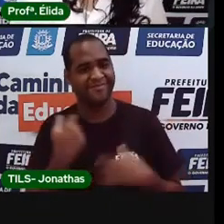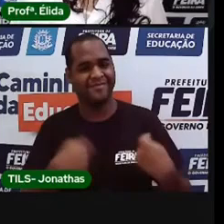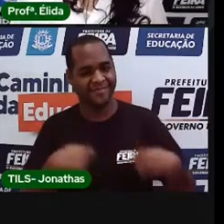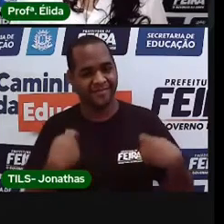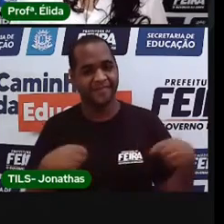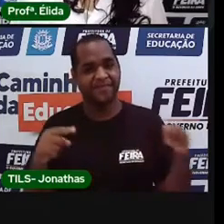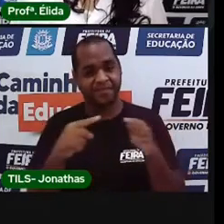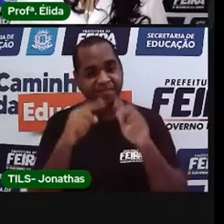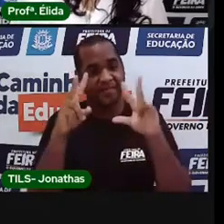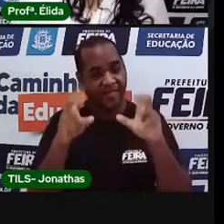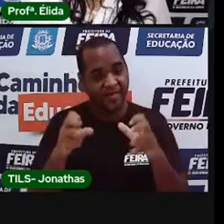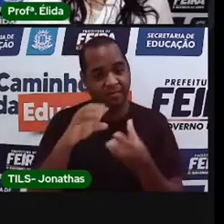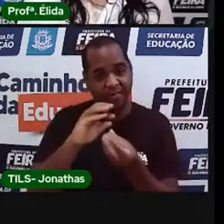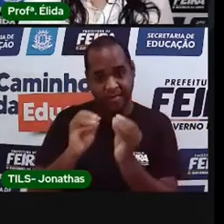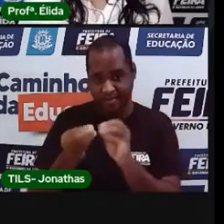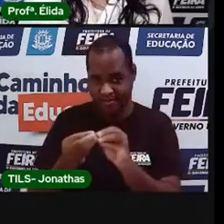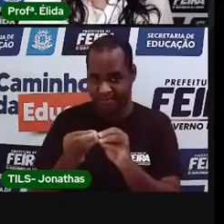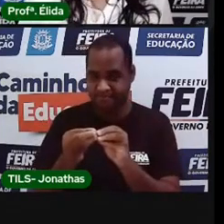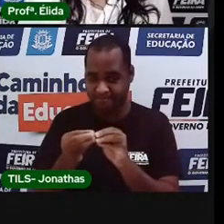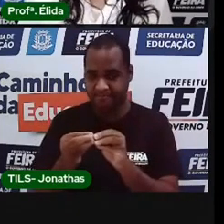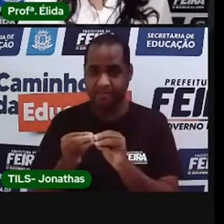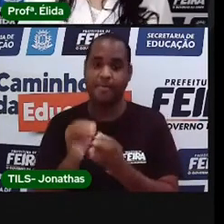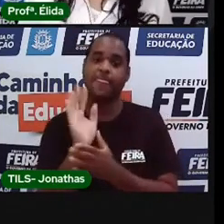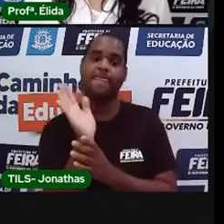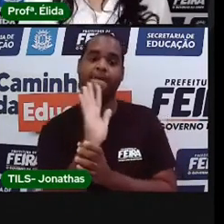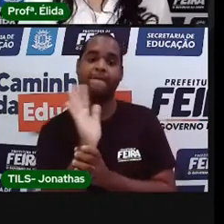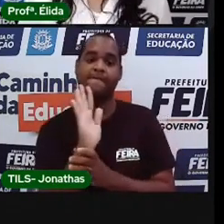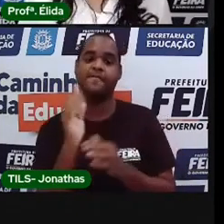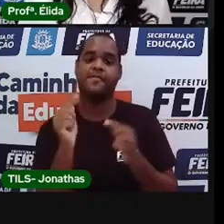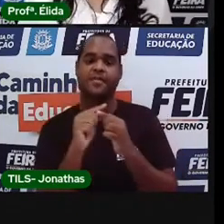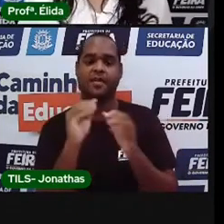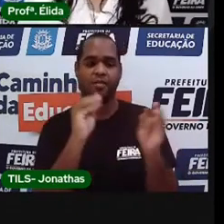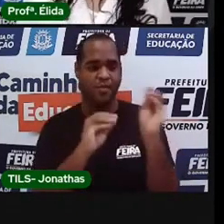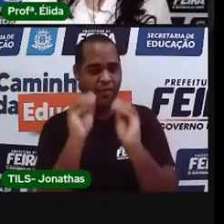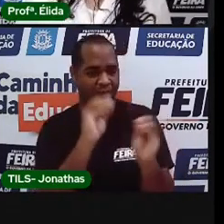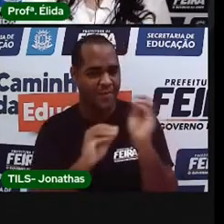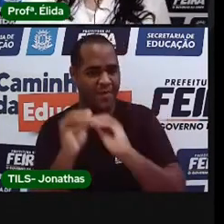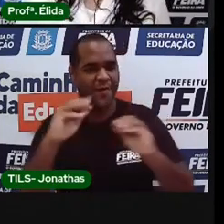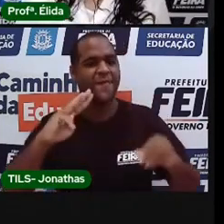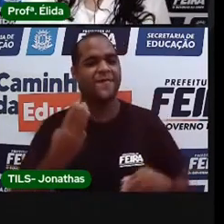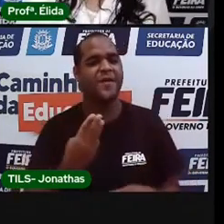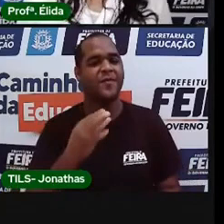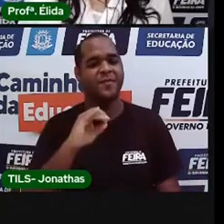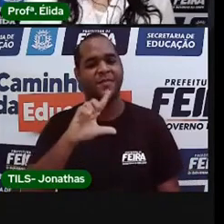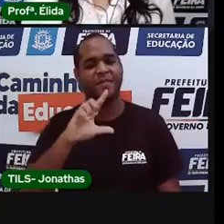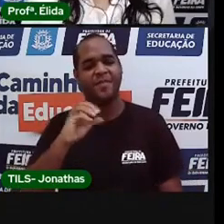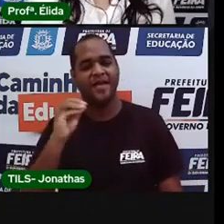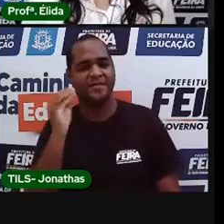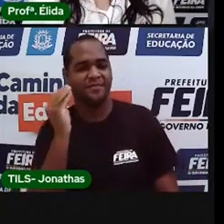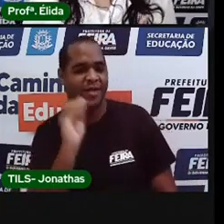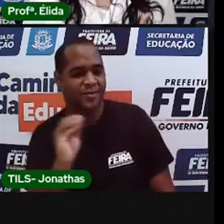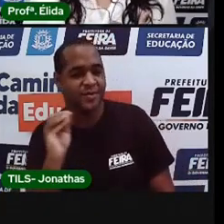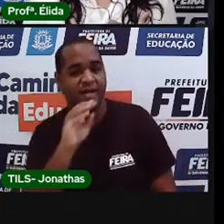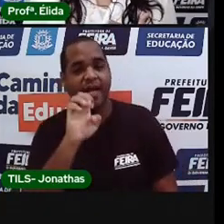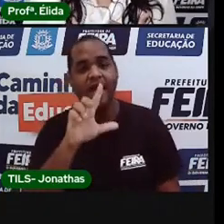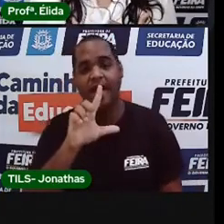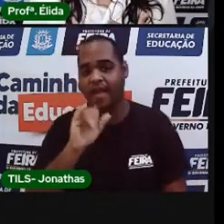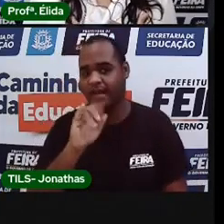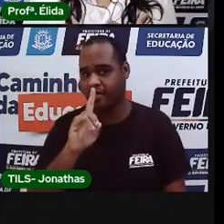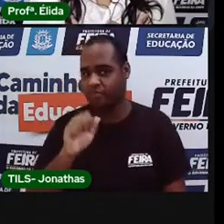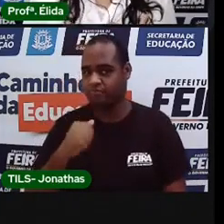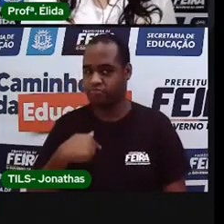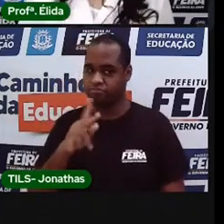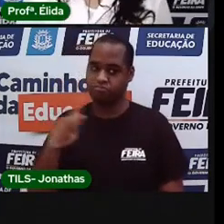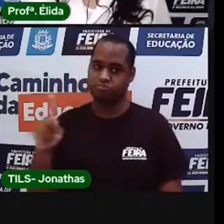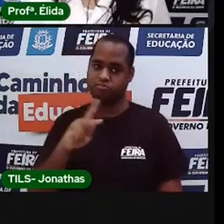é o assunto do nosso bilhete. A minha despedida foi mil beijos. O remetente, Pró Hélida, Porque fui eu